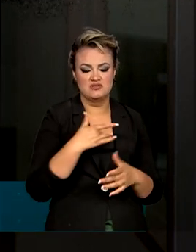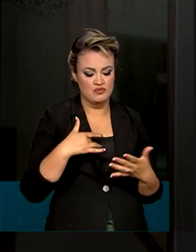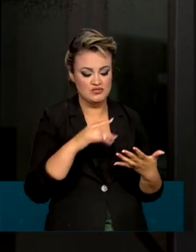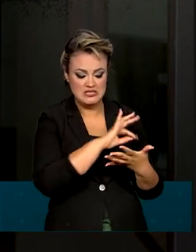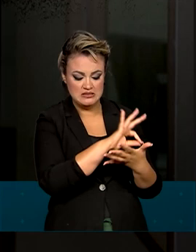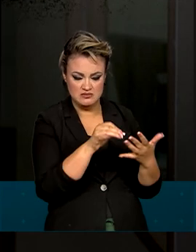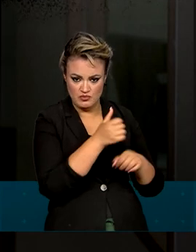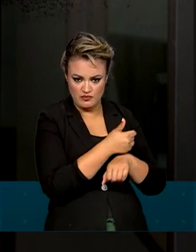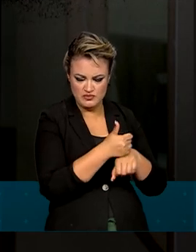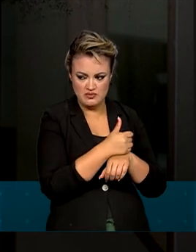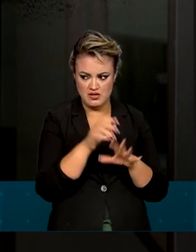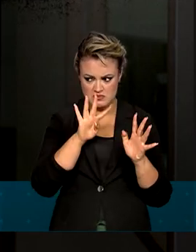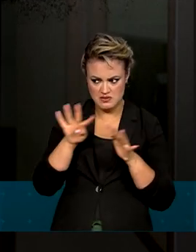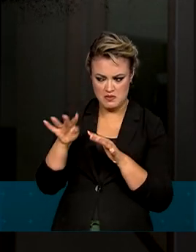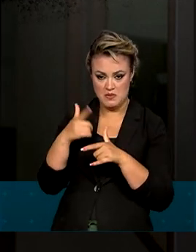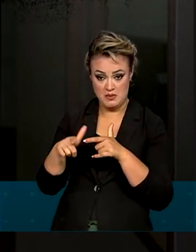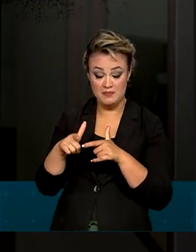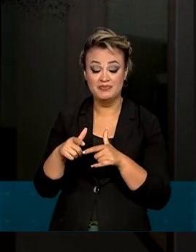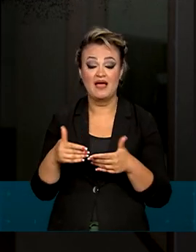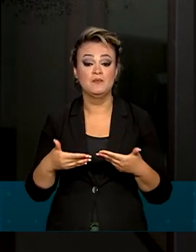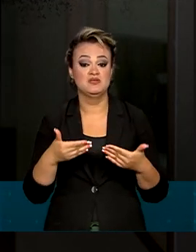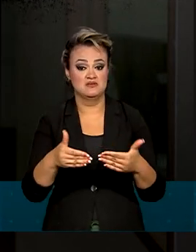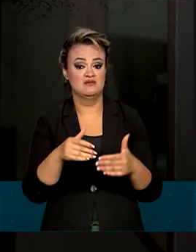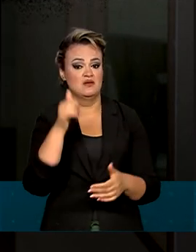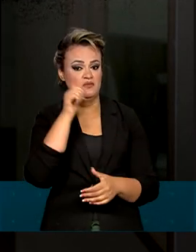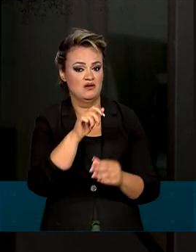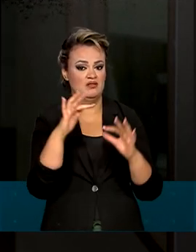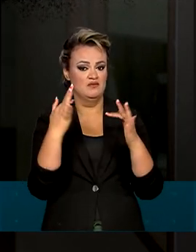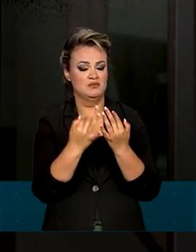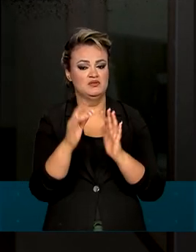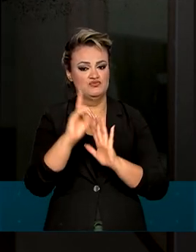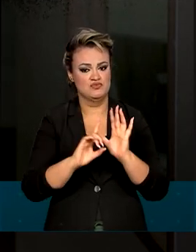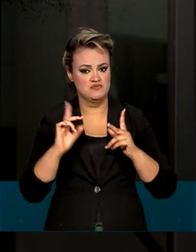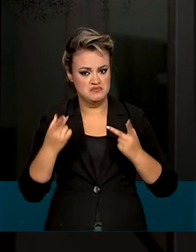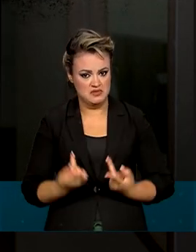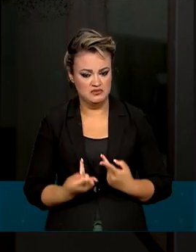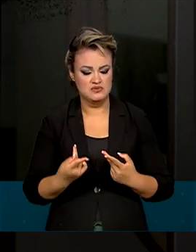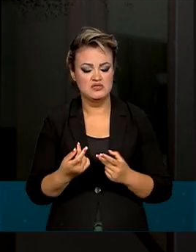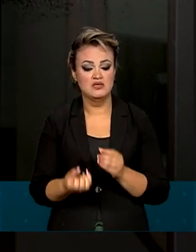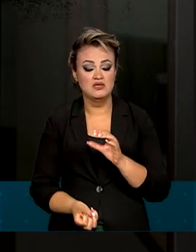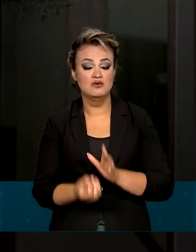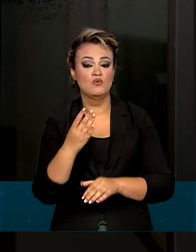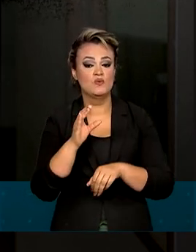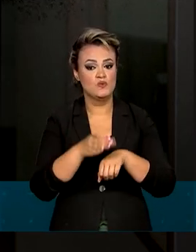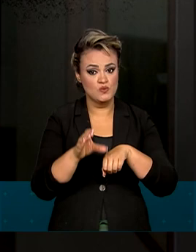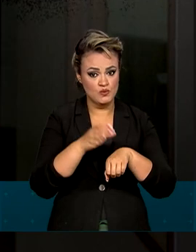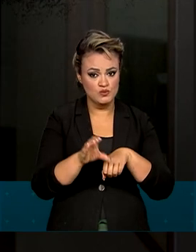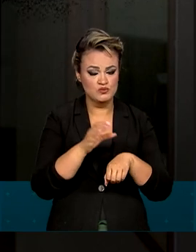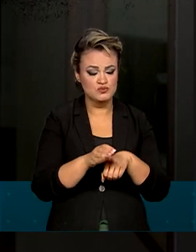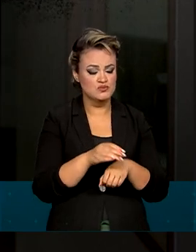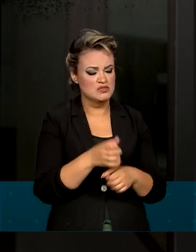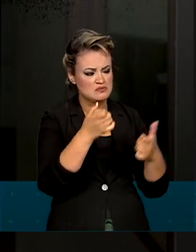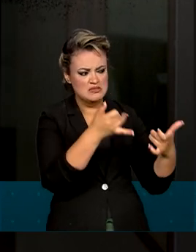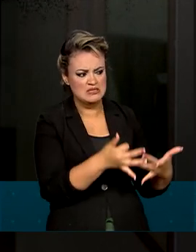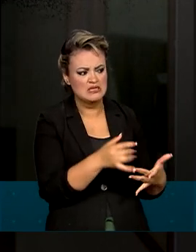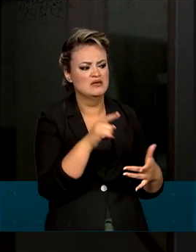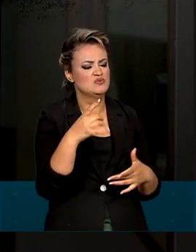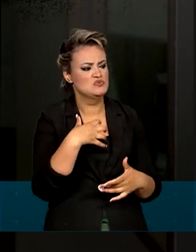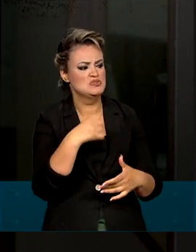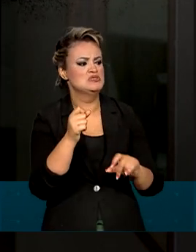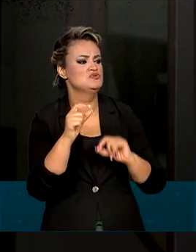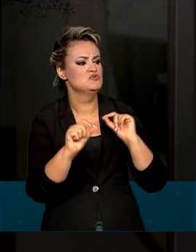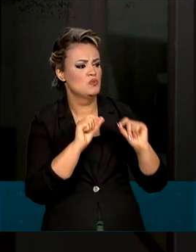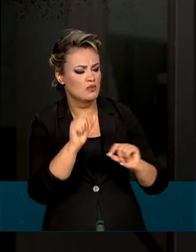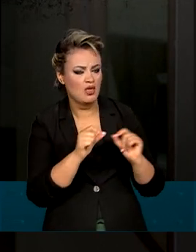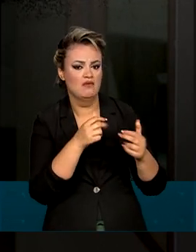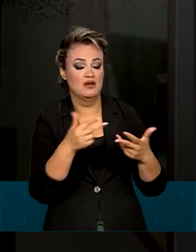lidar com o problema, o Ministério da Mulher, da Família e dos Direitos Humanos lançou um curso sobre automutilação e suicídio,